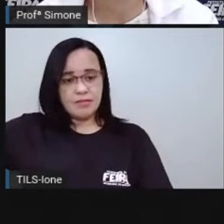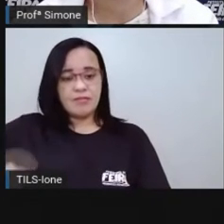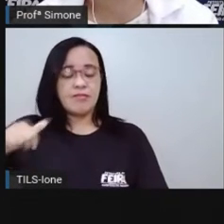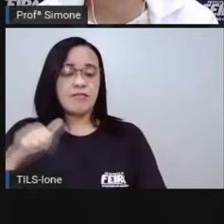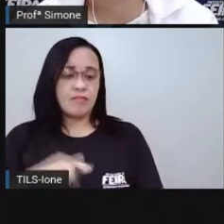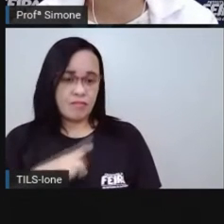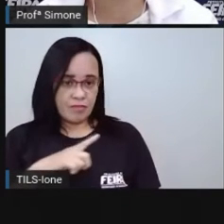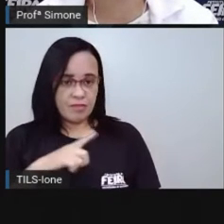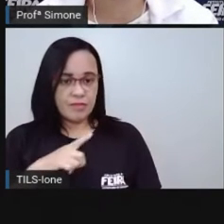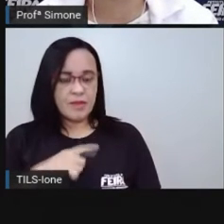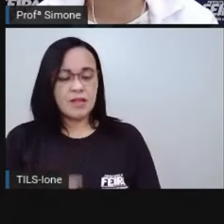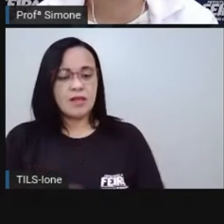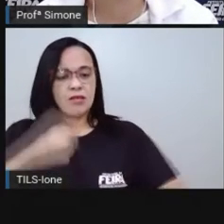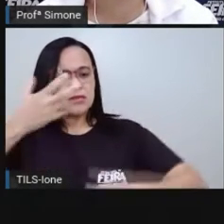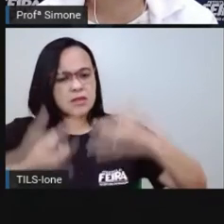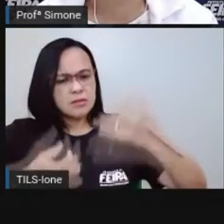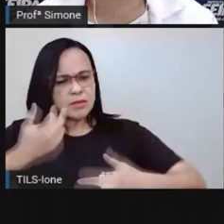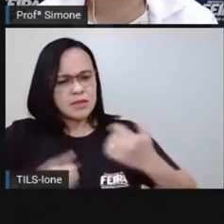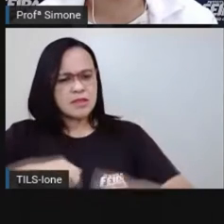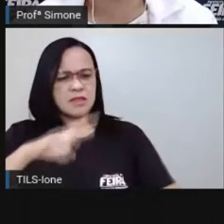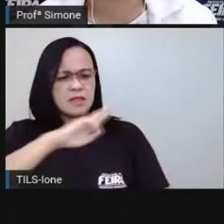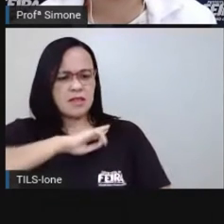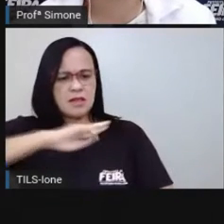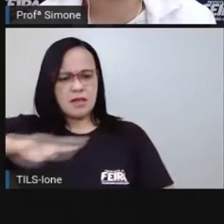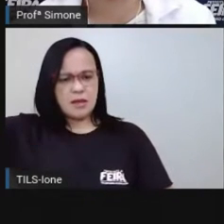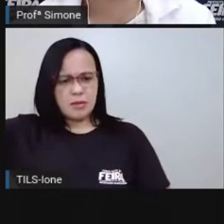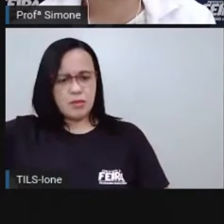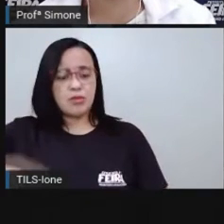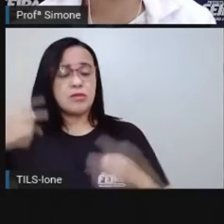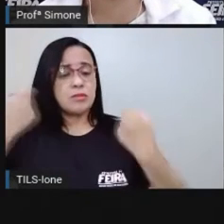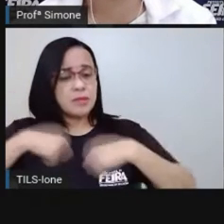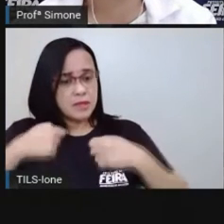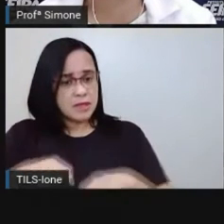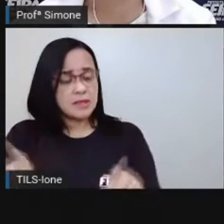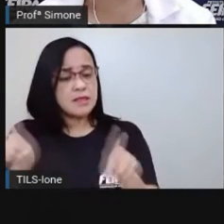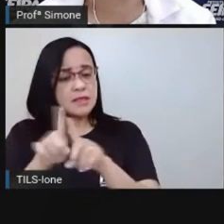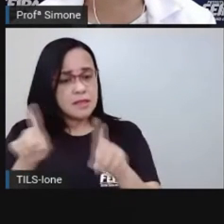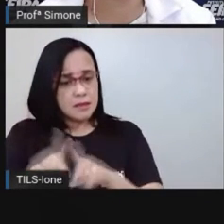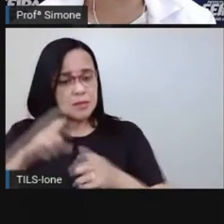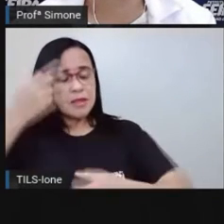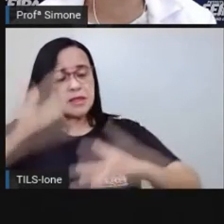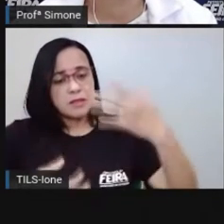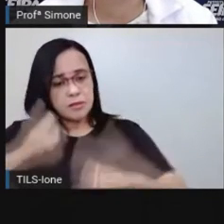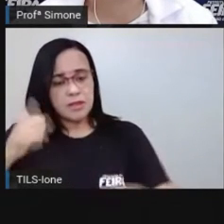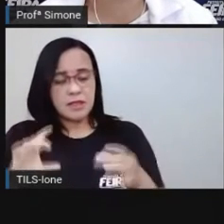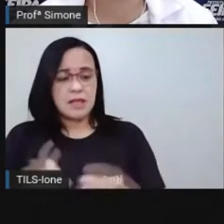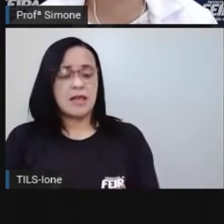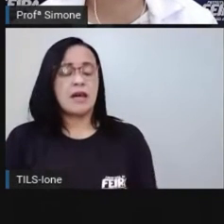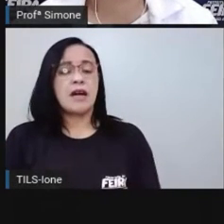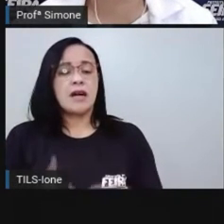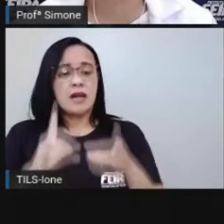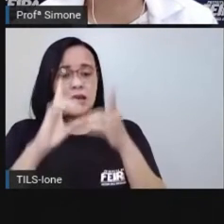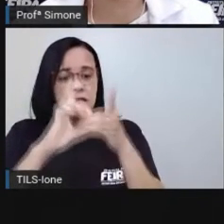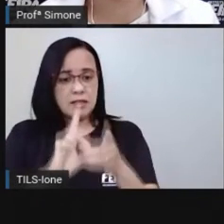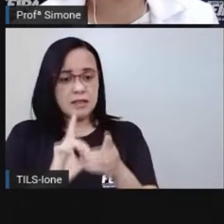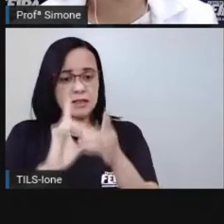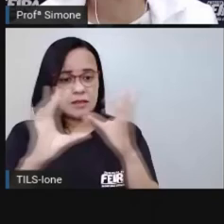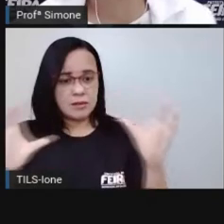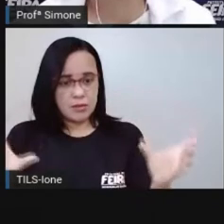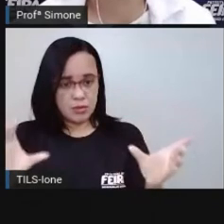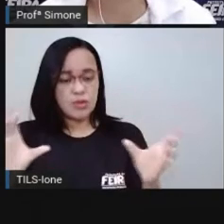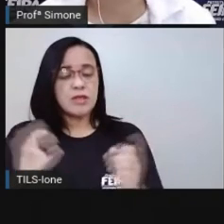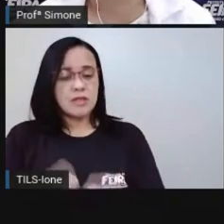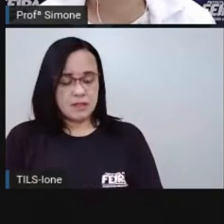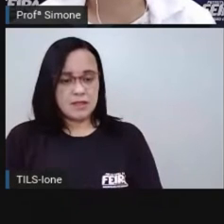Ao falar de República, é preciso falar de democracia e de cidadania. Então, a gente vai conhecer um pouco